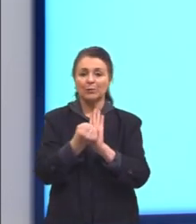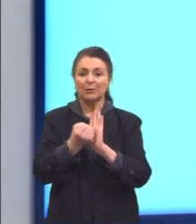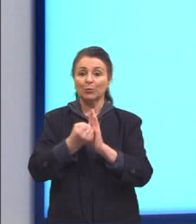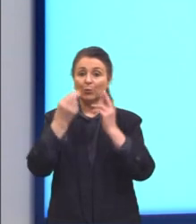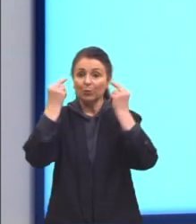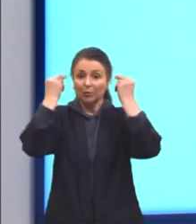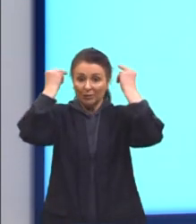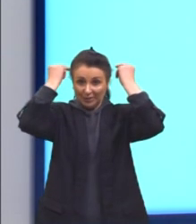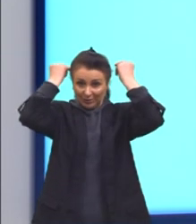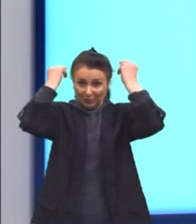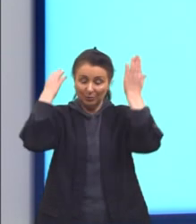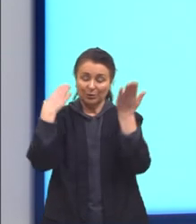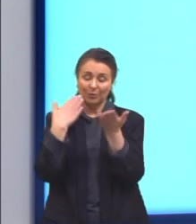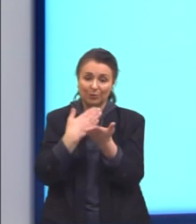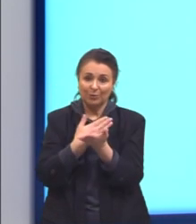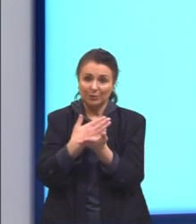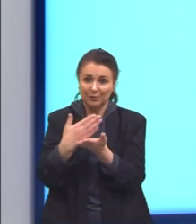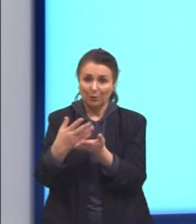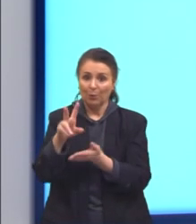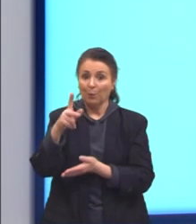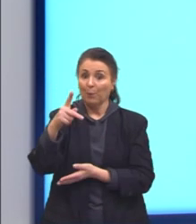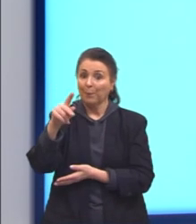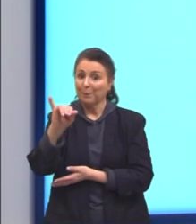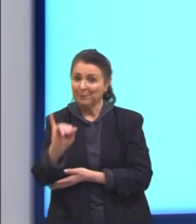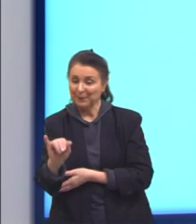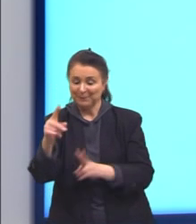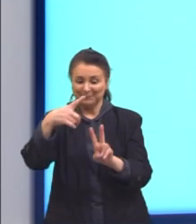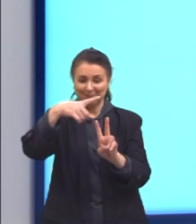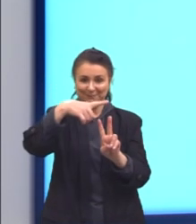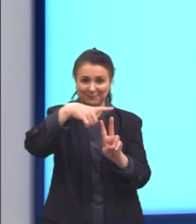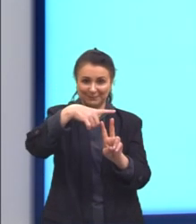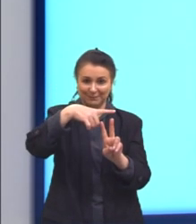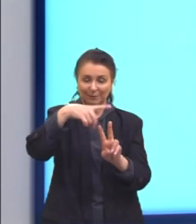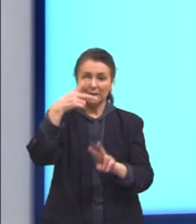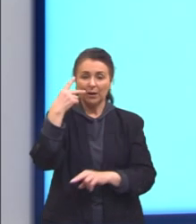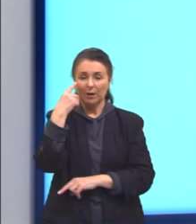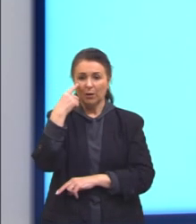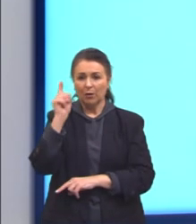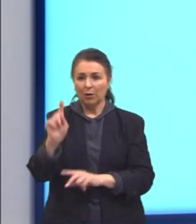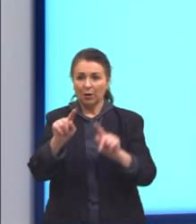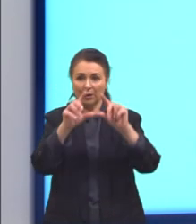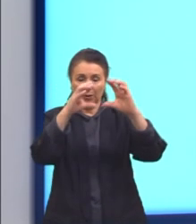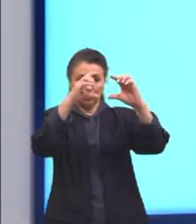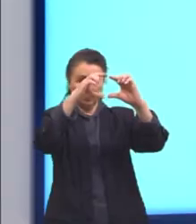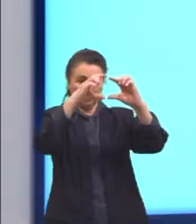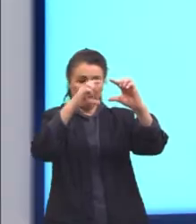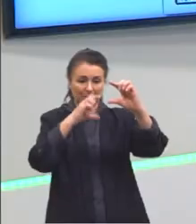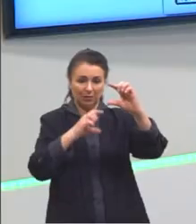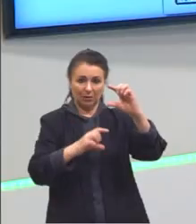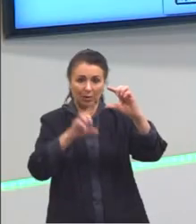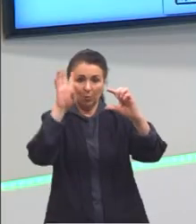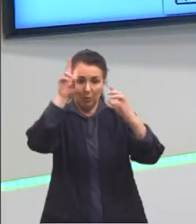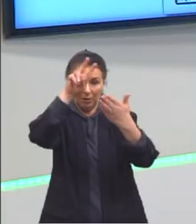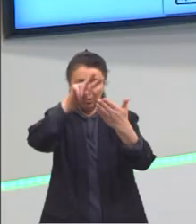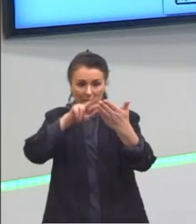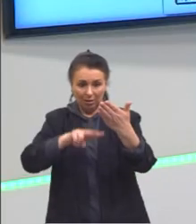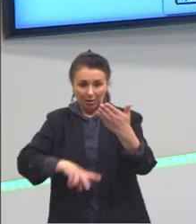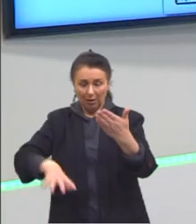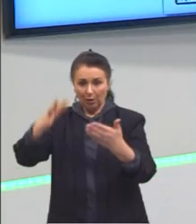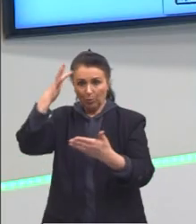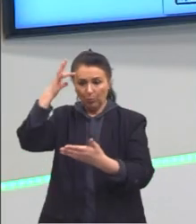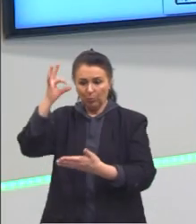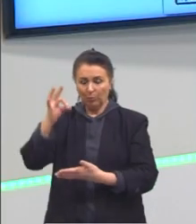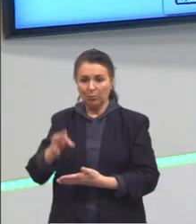Pi. Aqui eu trouxe um quadrinho para a gente ler e compreender como é que surgiu essa ideia